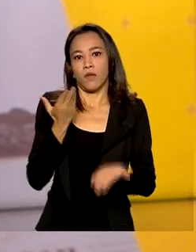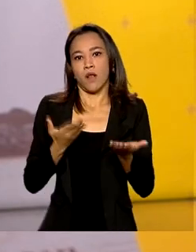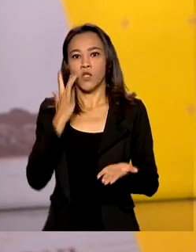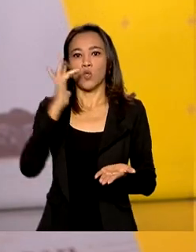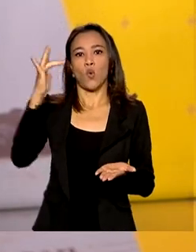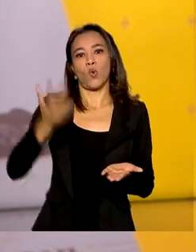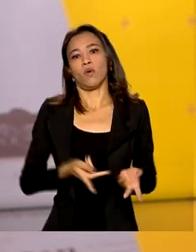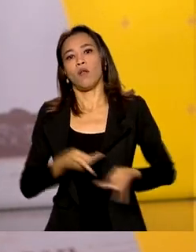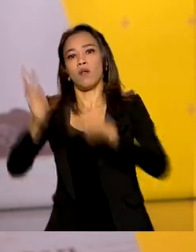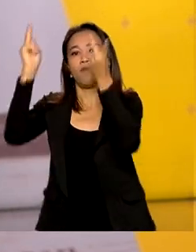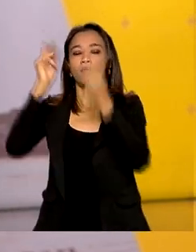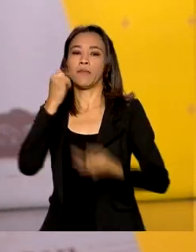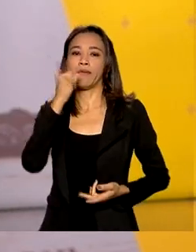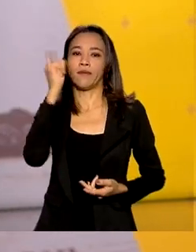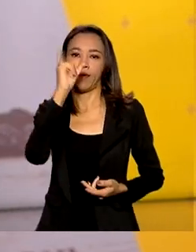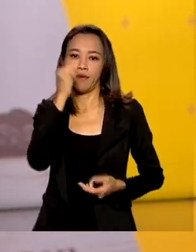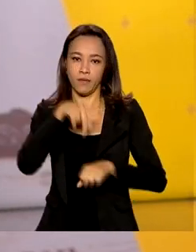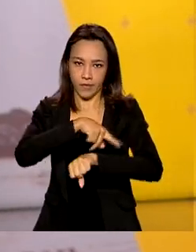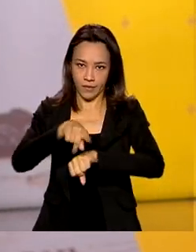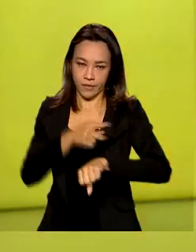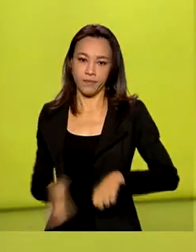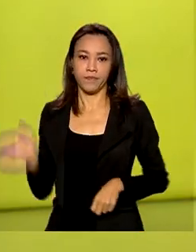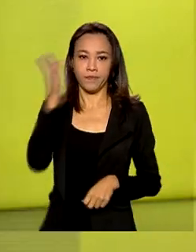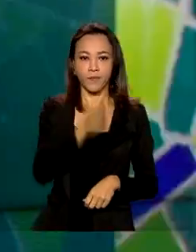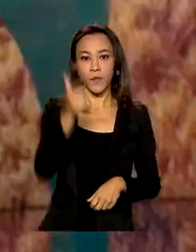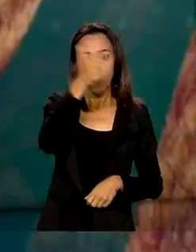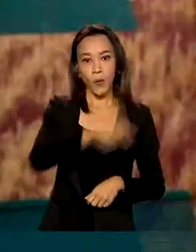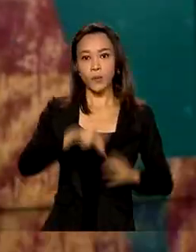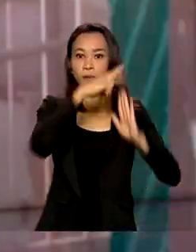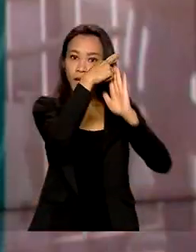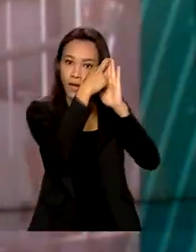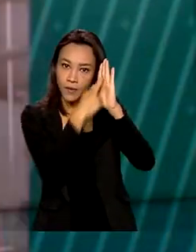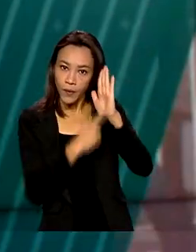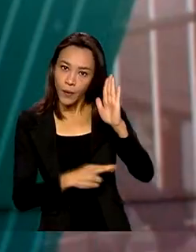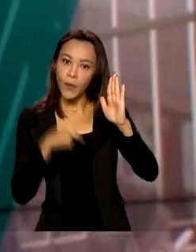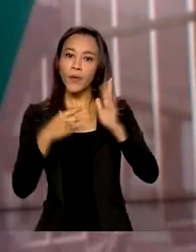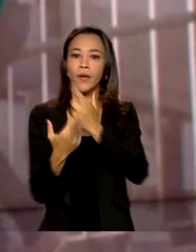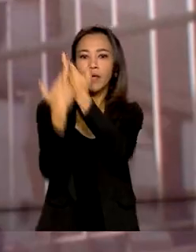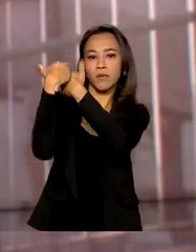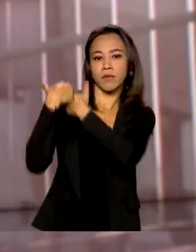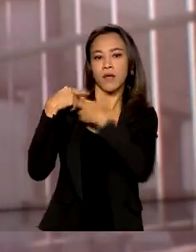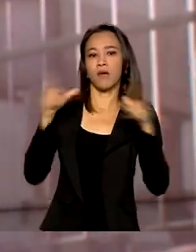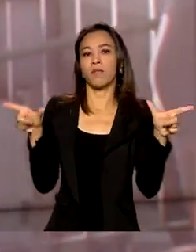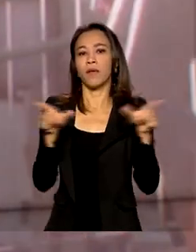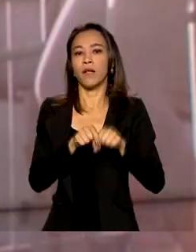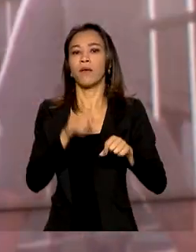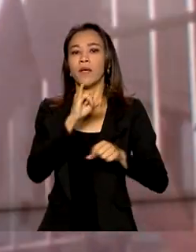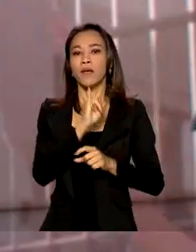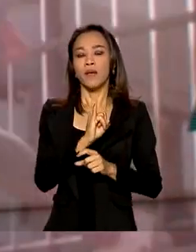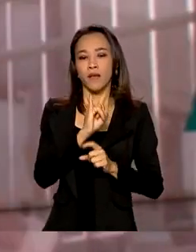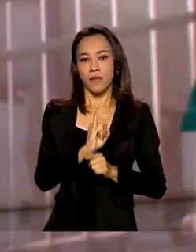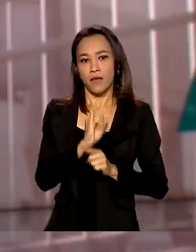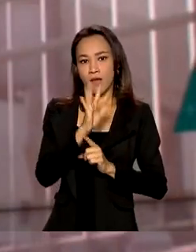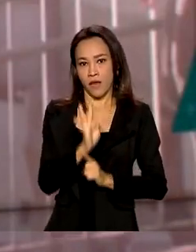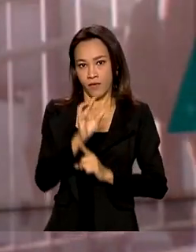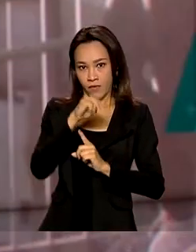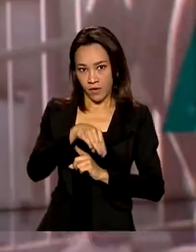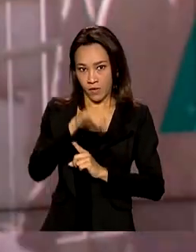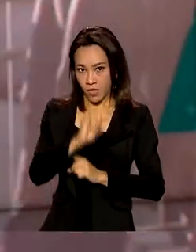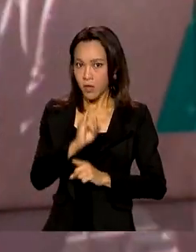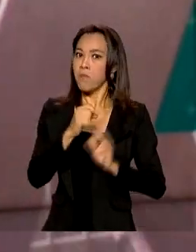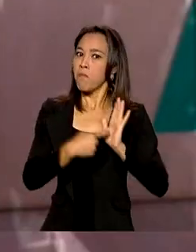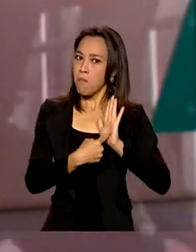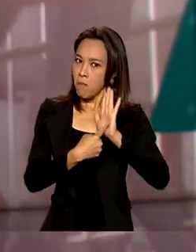O relatório Perspectiva Econômica Global, produzido pelo Fundo Monetário Internacional, divulgado nesta terça, mostra uma